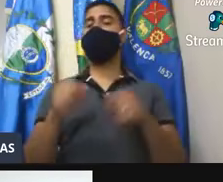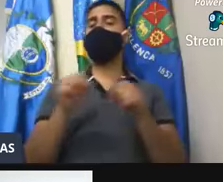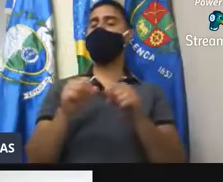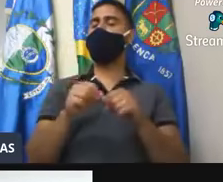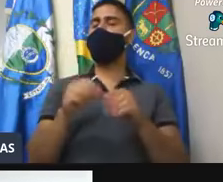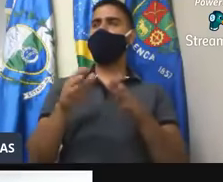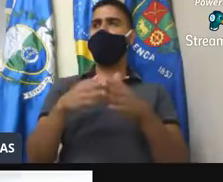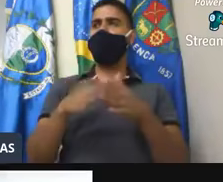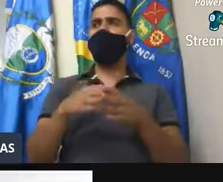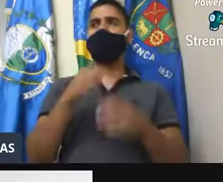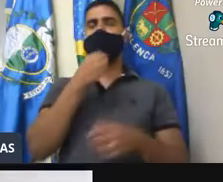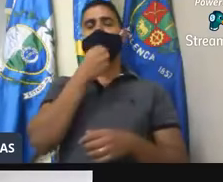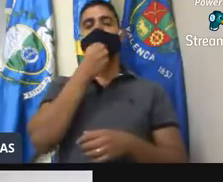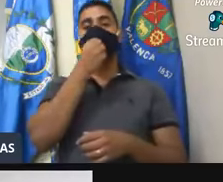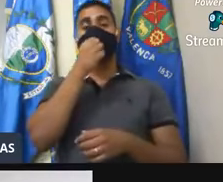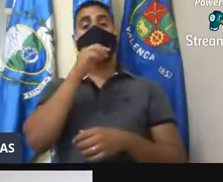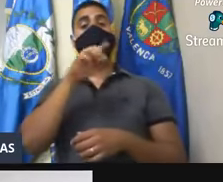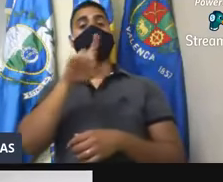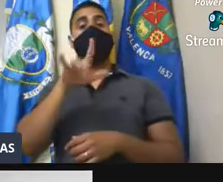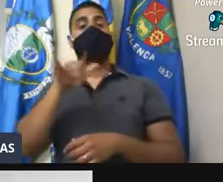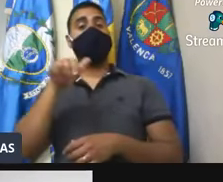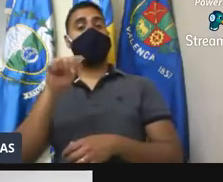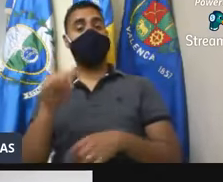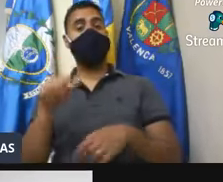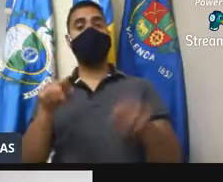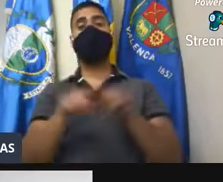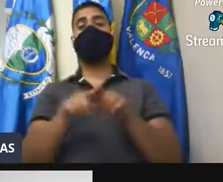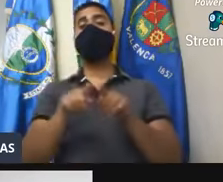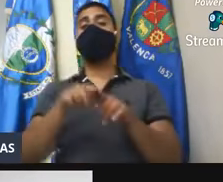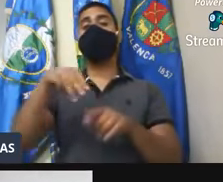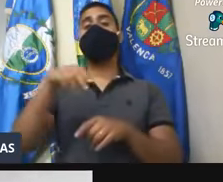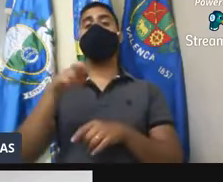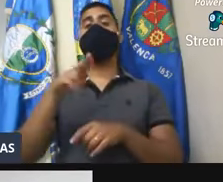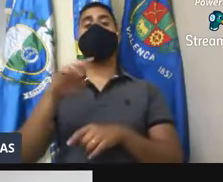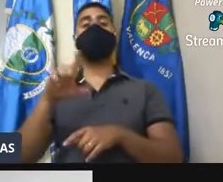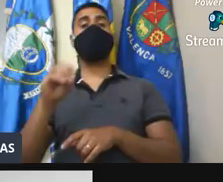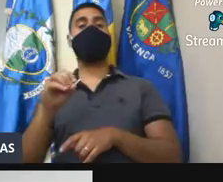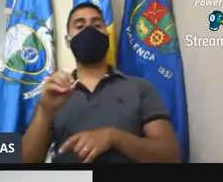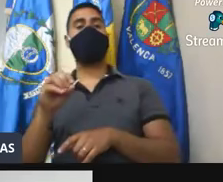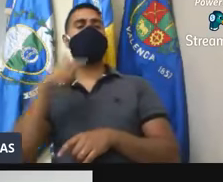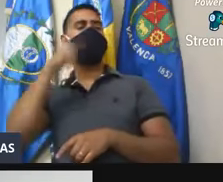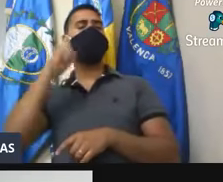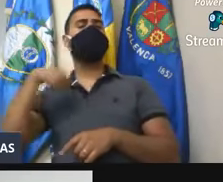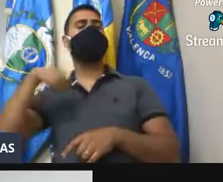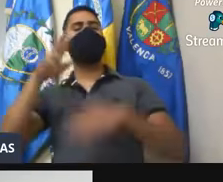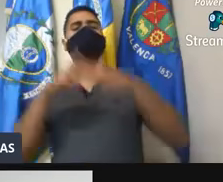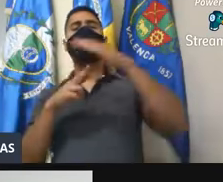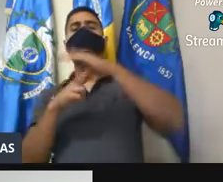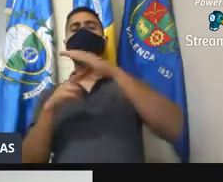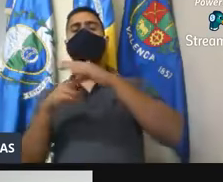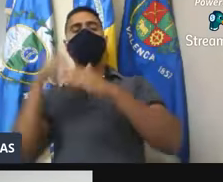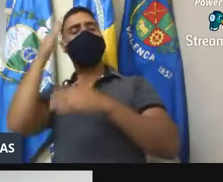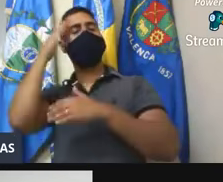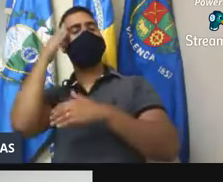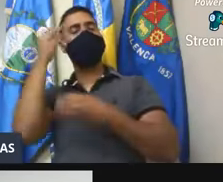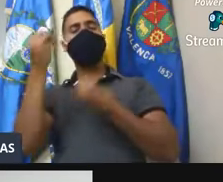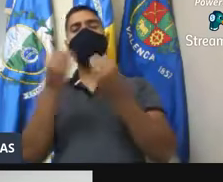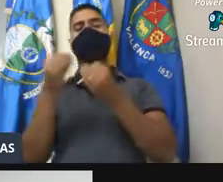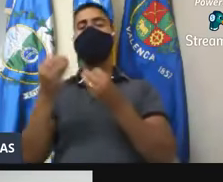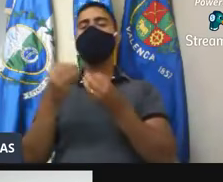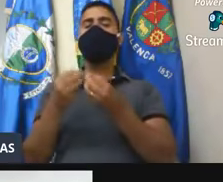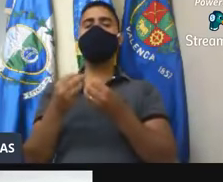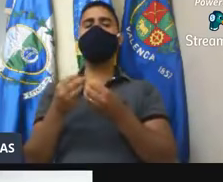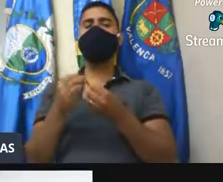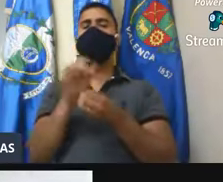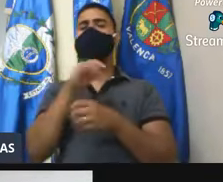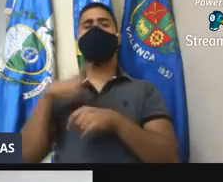consciência, né, da Leia, do Marcelo Fontes, ontem eu estive lá na rodoviária duas vezes, Rafael, fui lá ver o movimento mais cedo, depois fui no finalzinho da